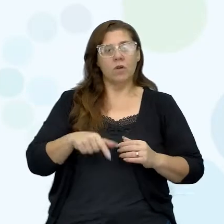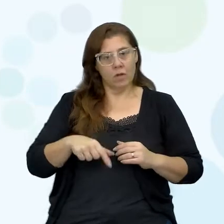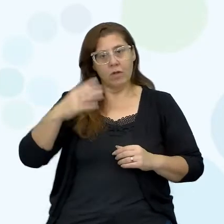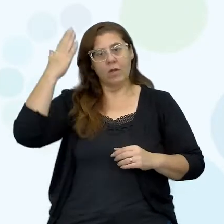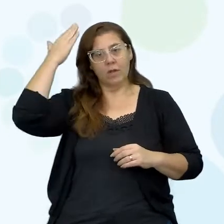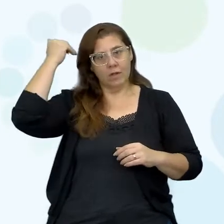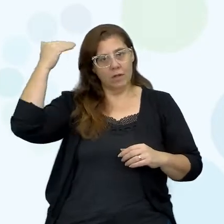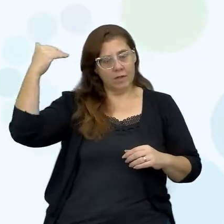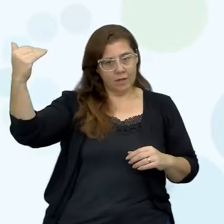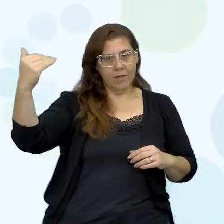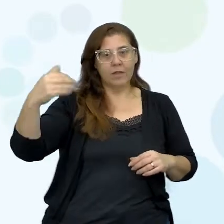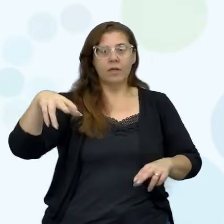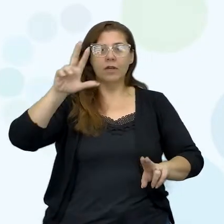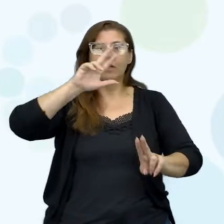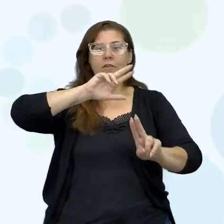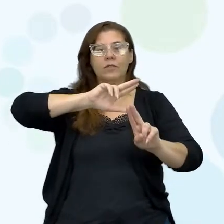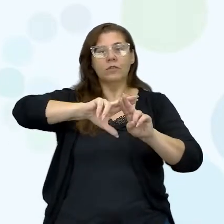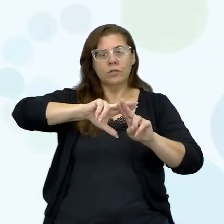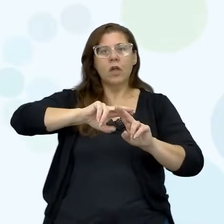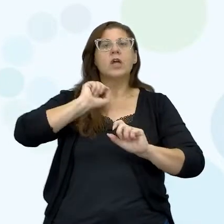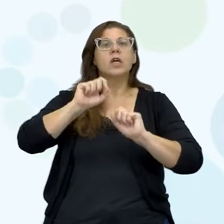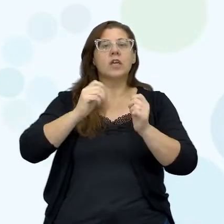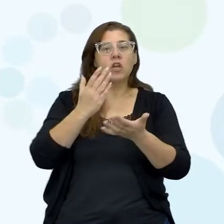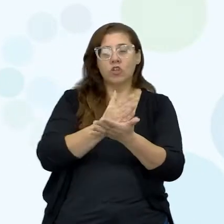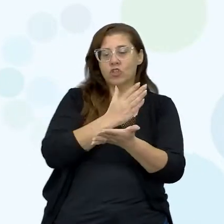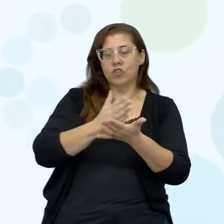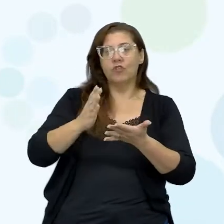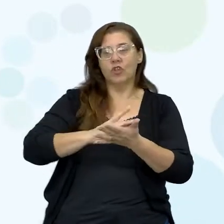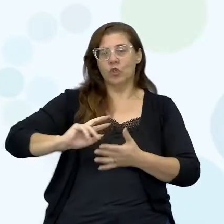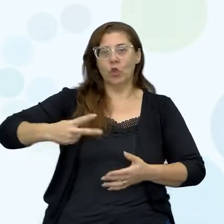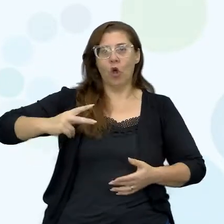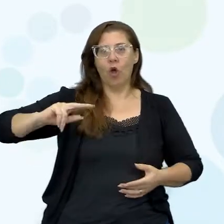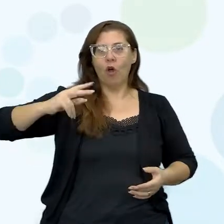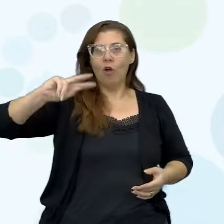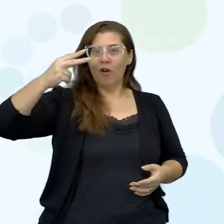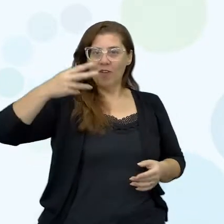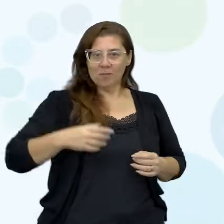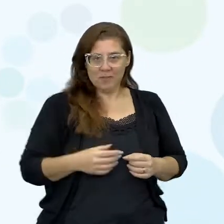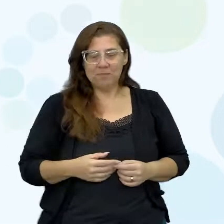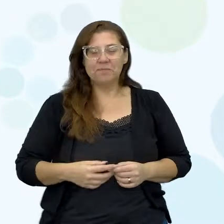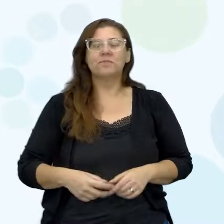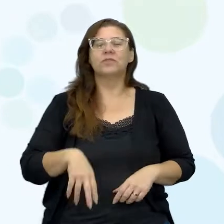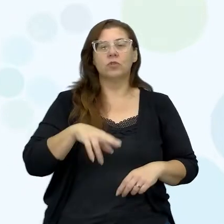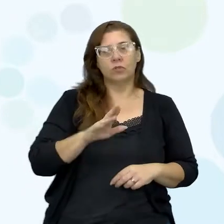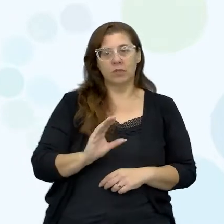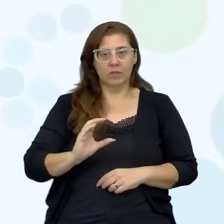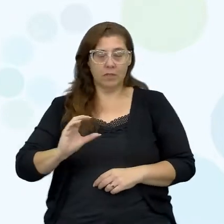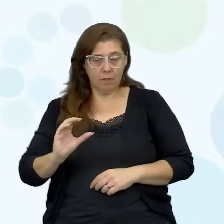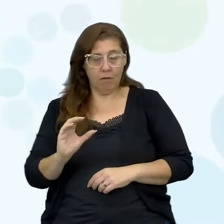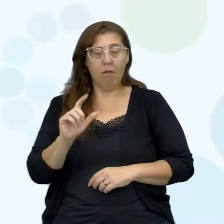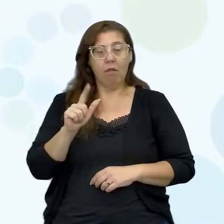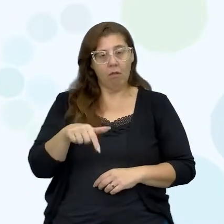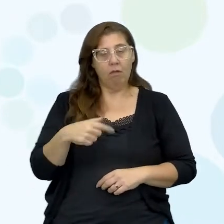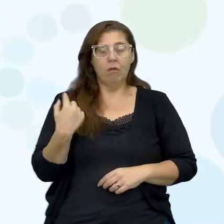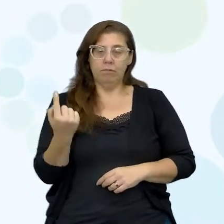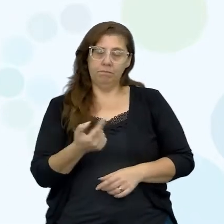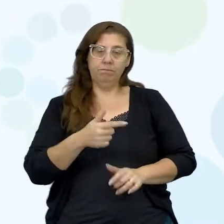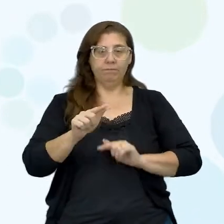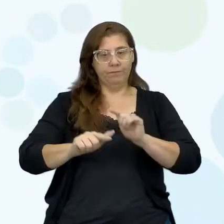famoso hashtag quem divide e multiplica e a unidade curricular em que a gente vai